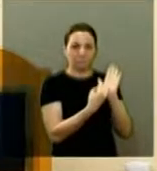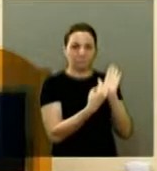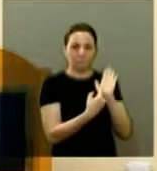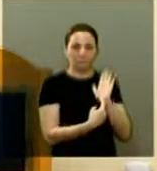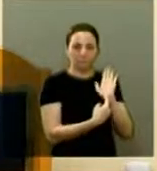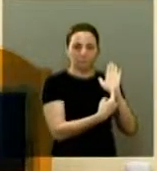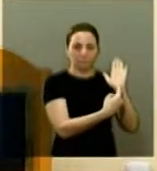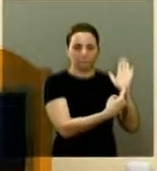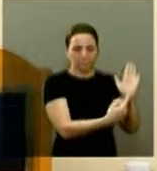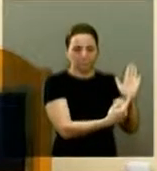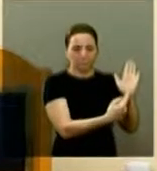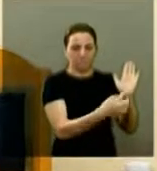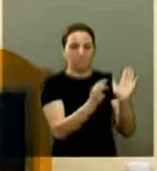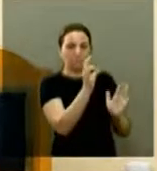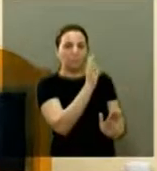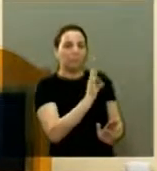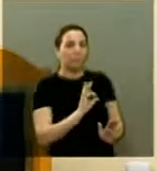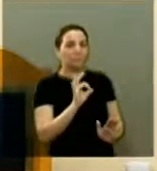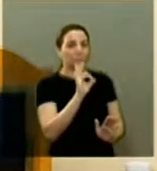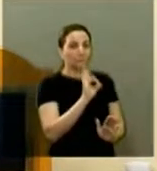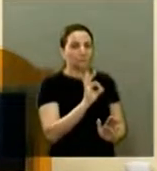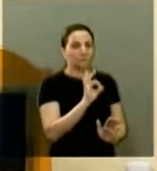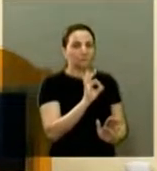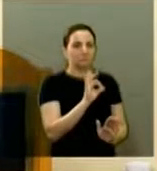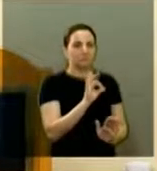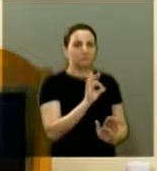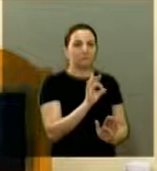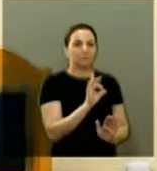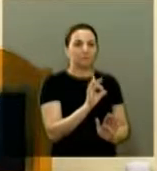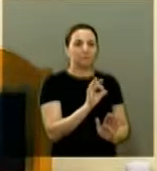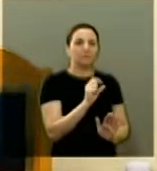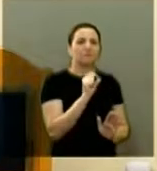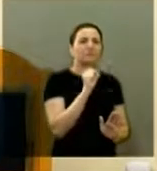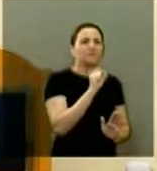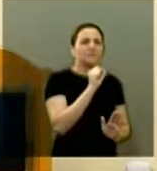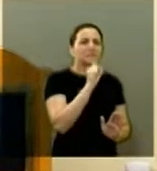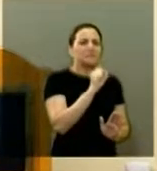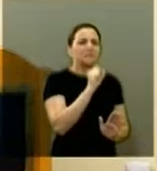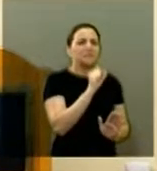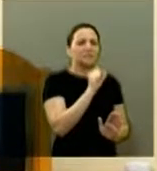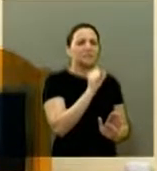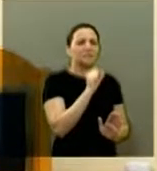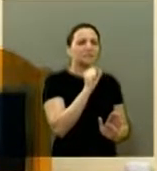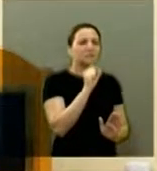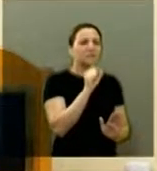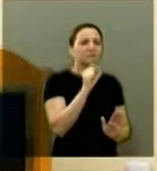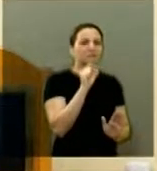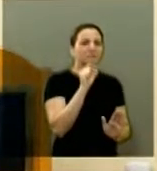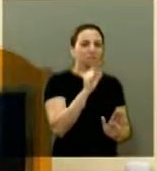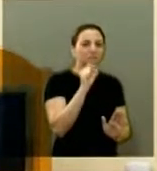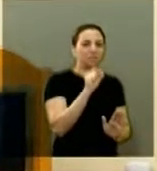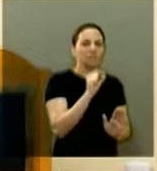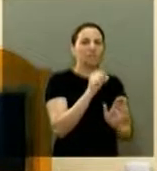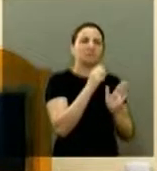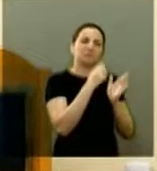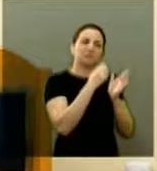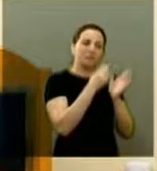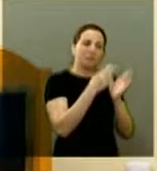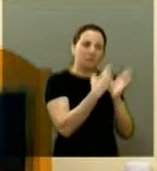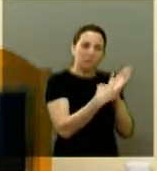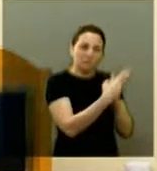Apresentaram-lhe a moeda. De quem é esta figura e a inscrição?